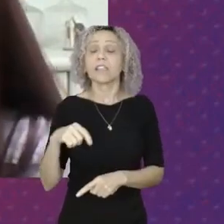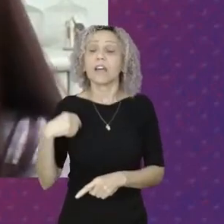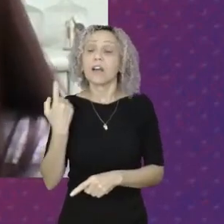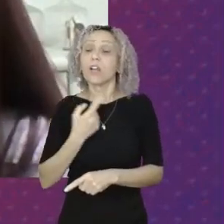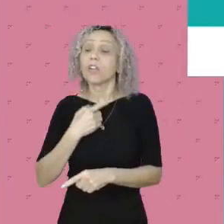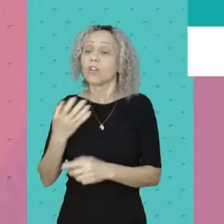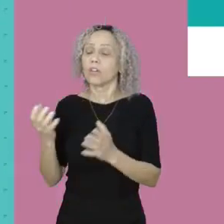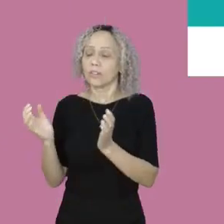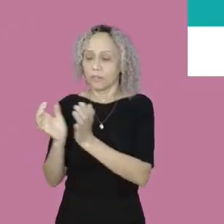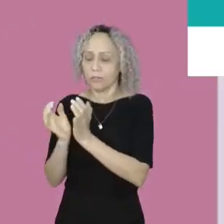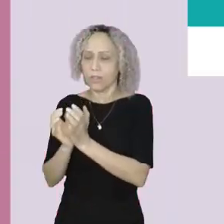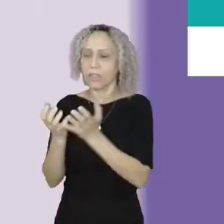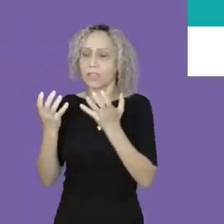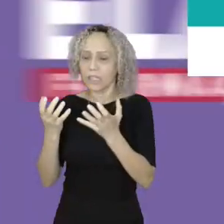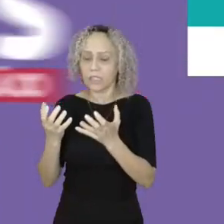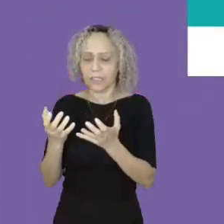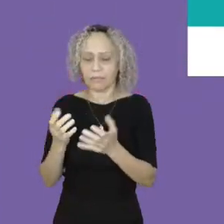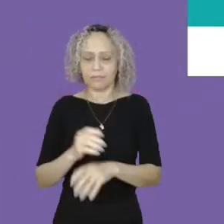margaridas Querem